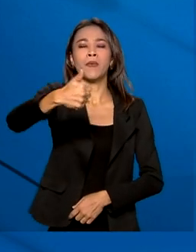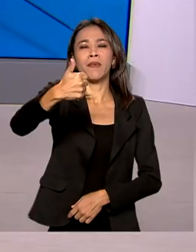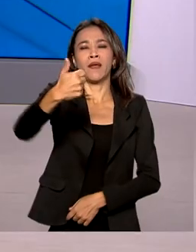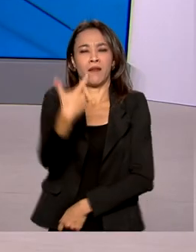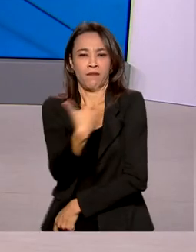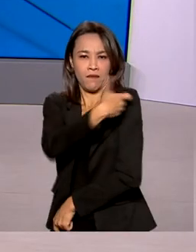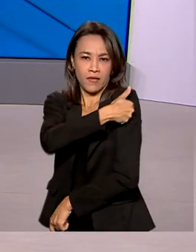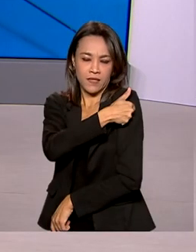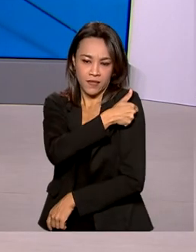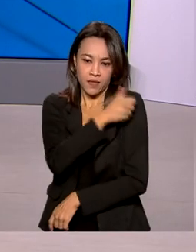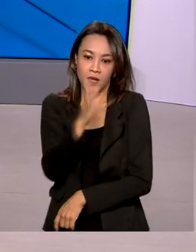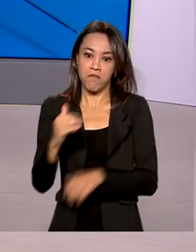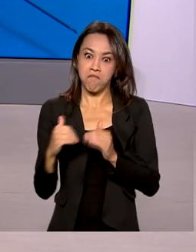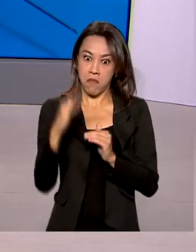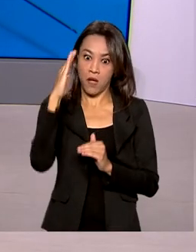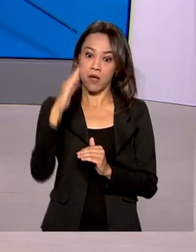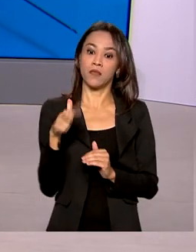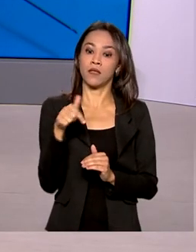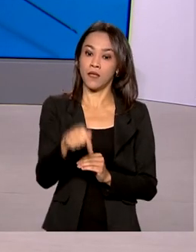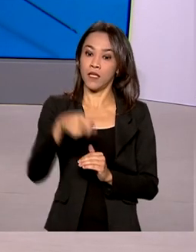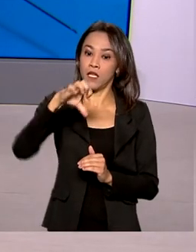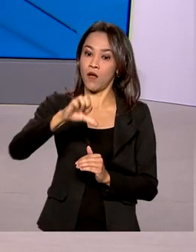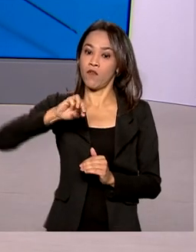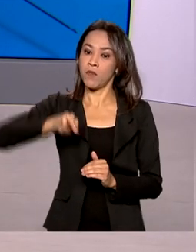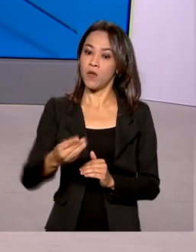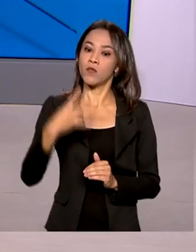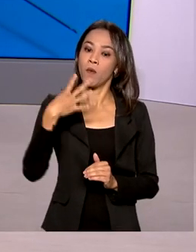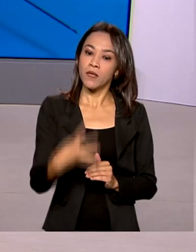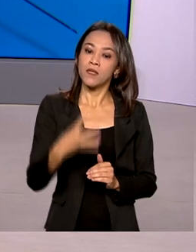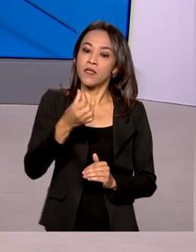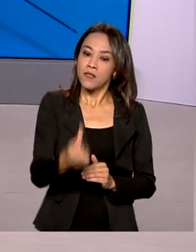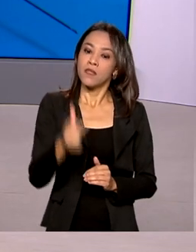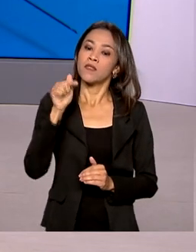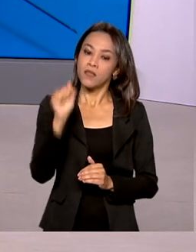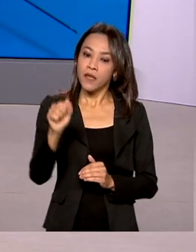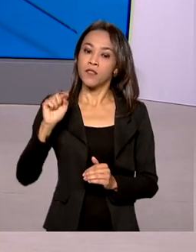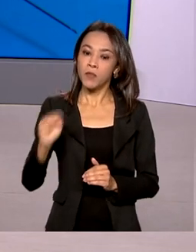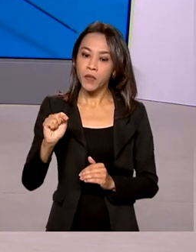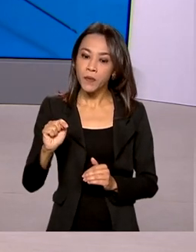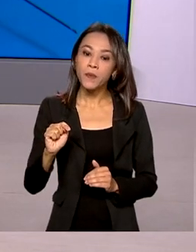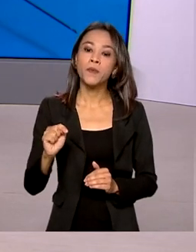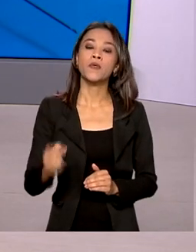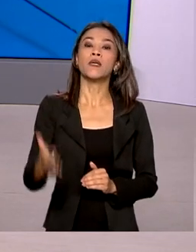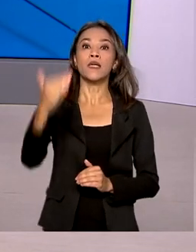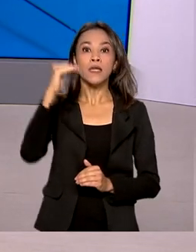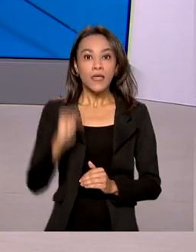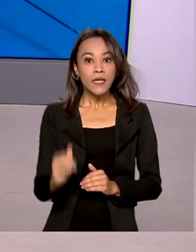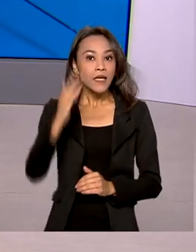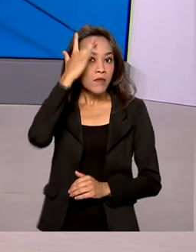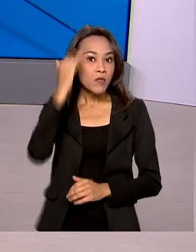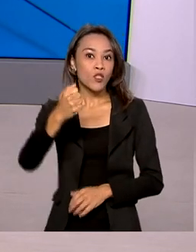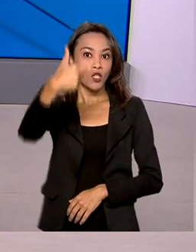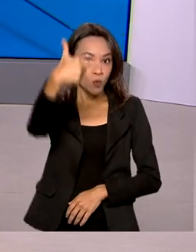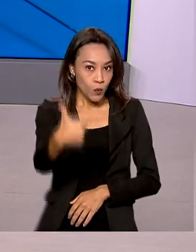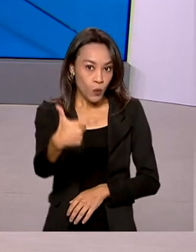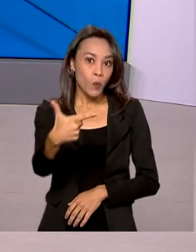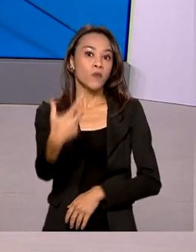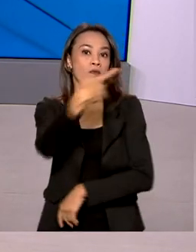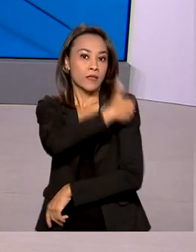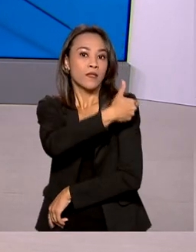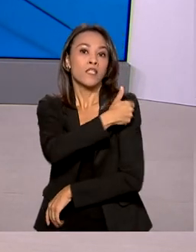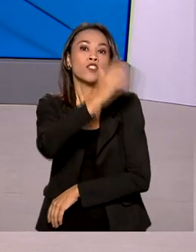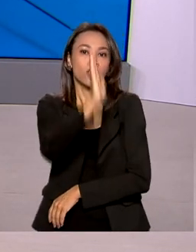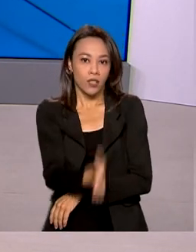dose da vacina ultrapassam 79.467.000 e as pessoas que tomaram as duas doses da